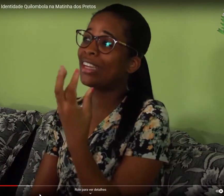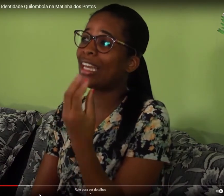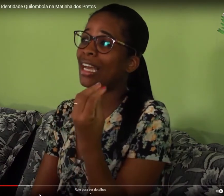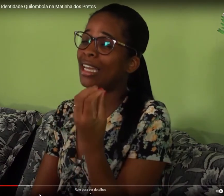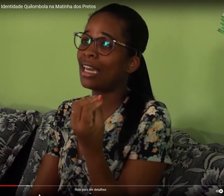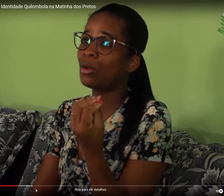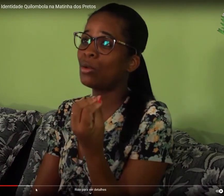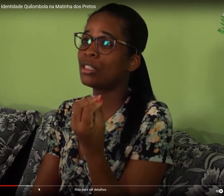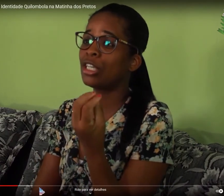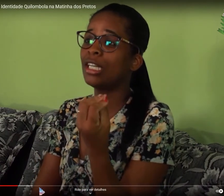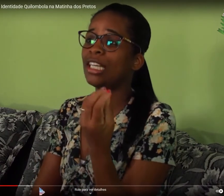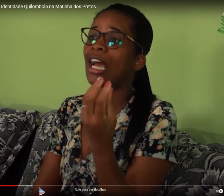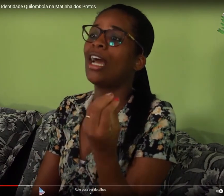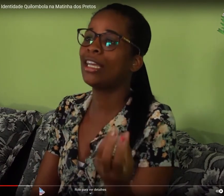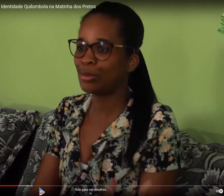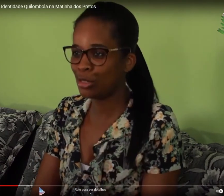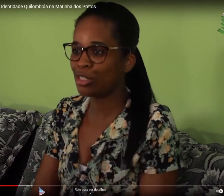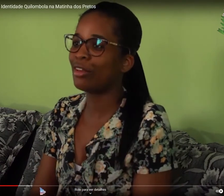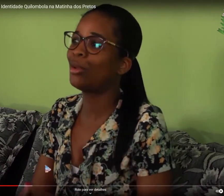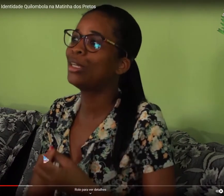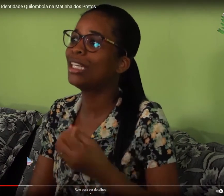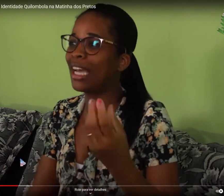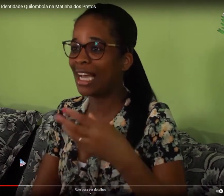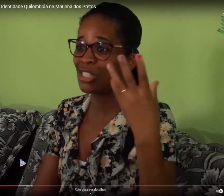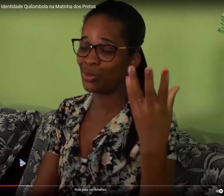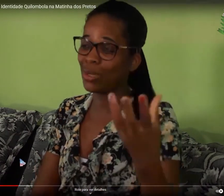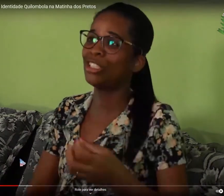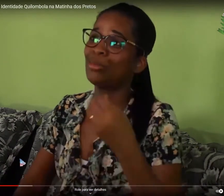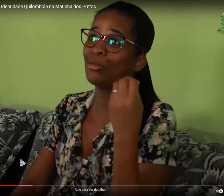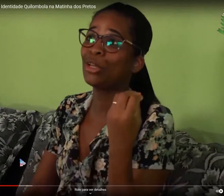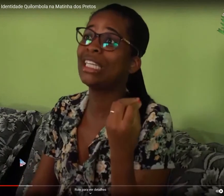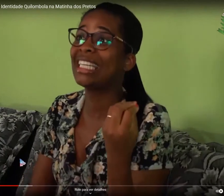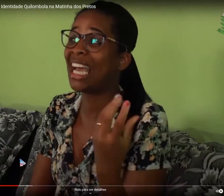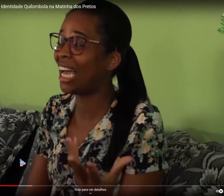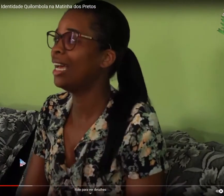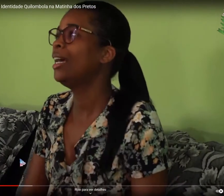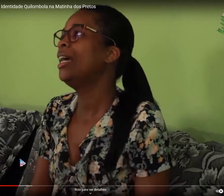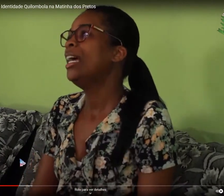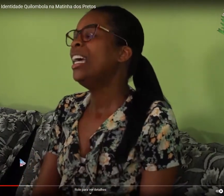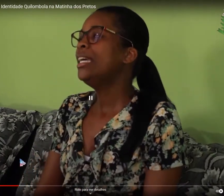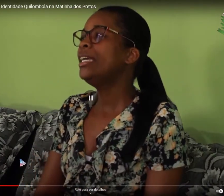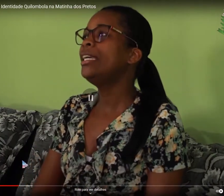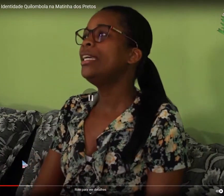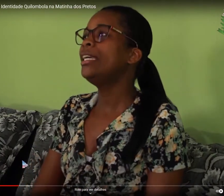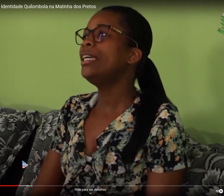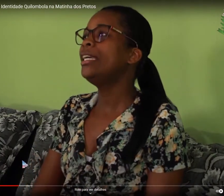Tive aquela coisa de riliá, que as pessoas falam riliá, caçoar, que chamavam riliá.